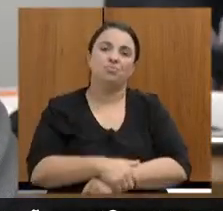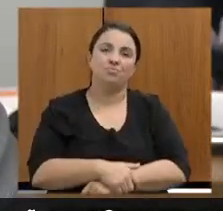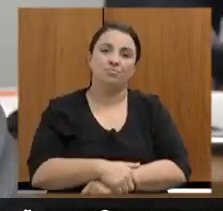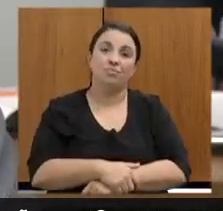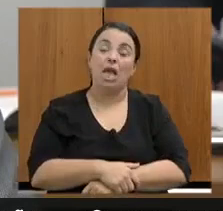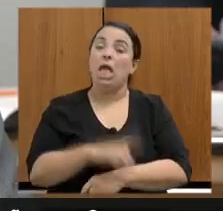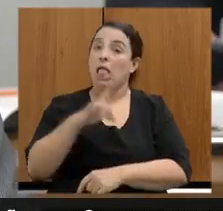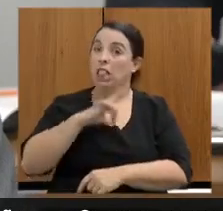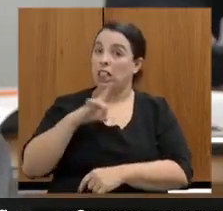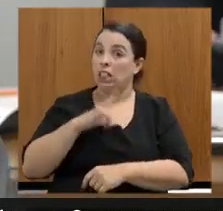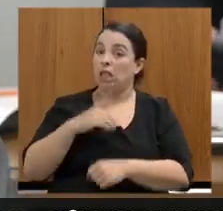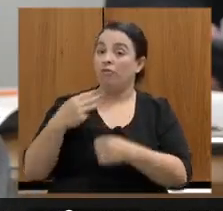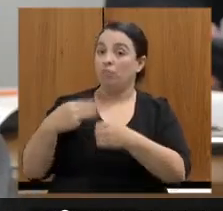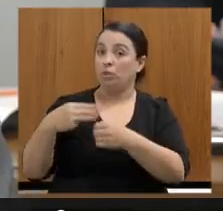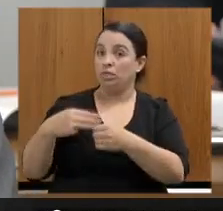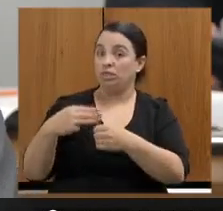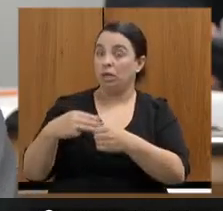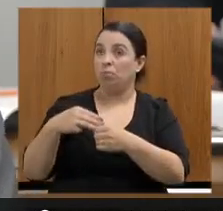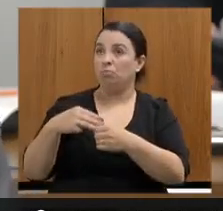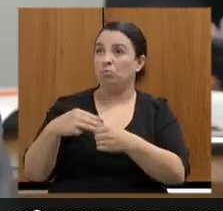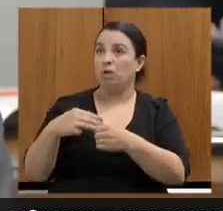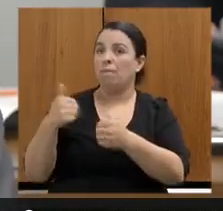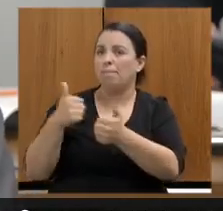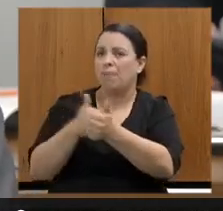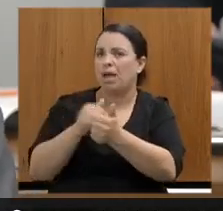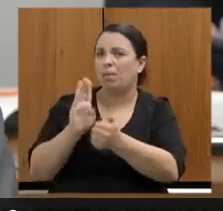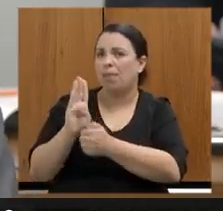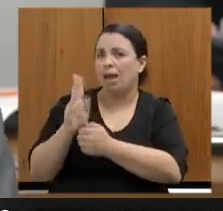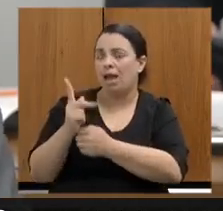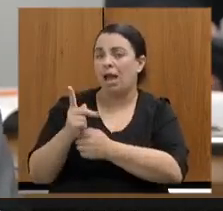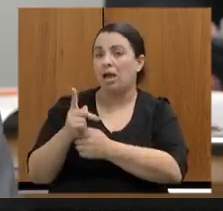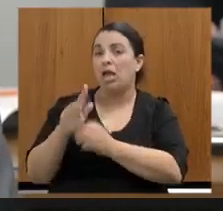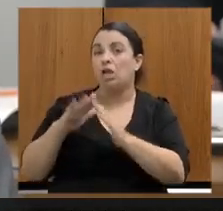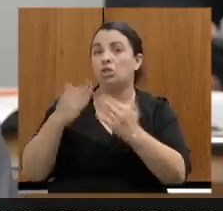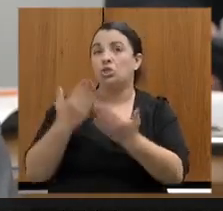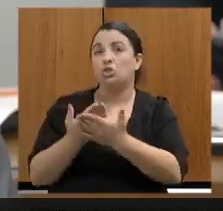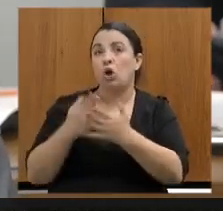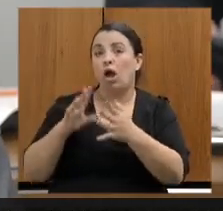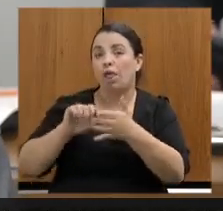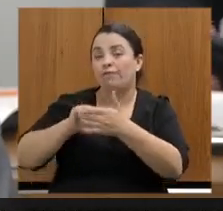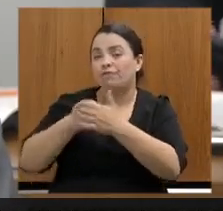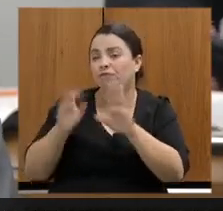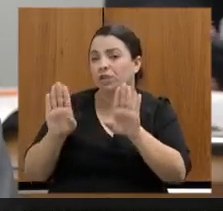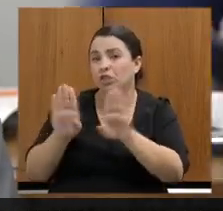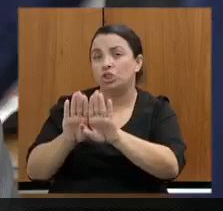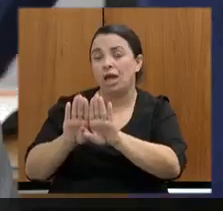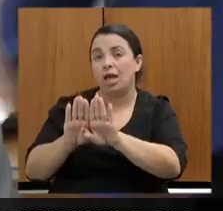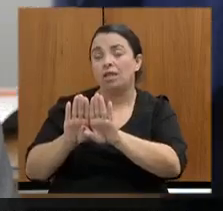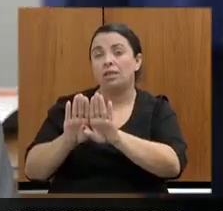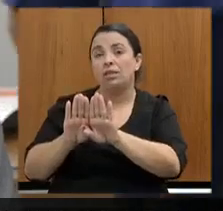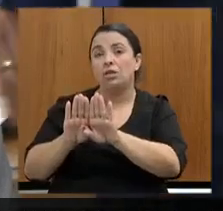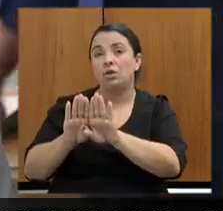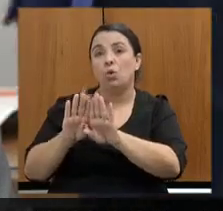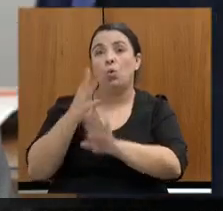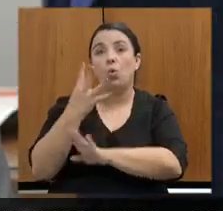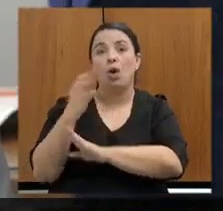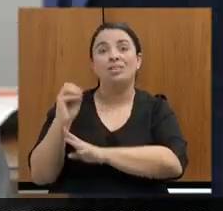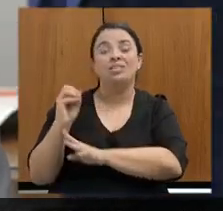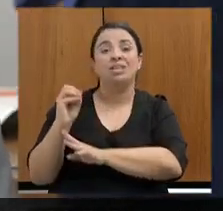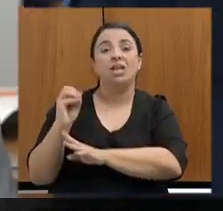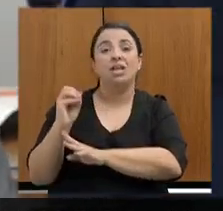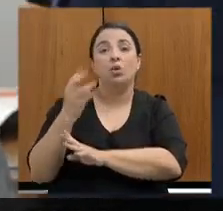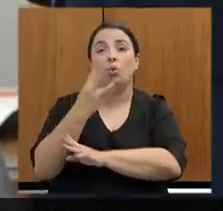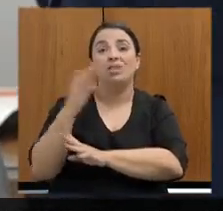tiveram escolas fechadas por mais de 400 dias. E é importante que a gente busque cada vez